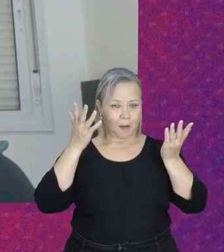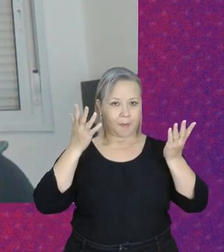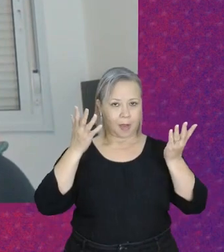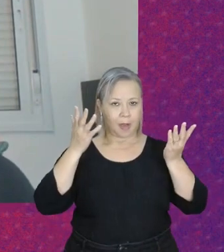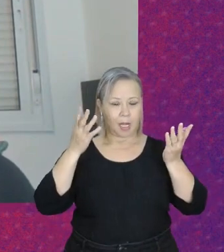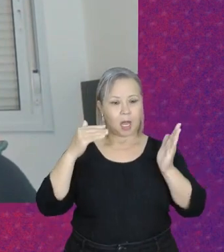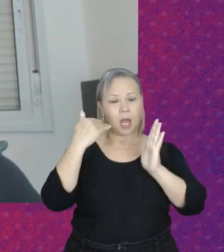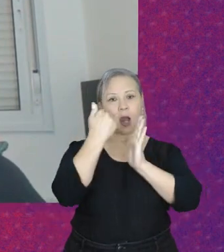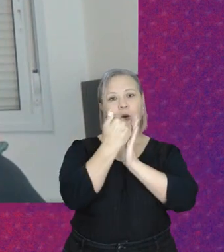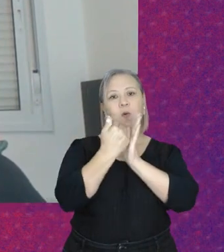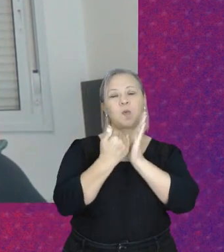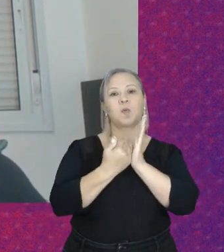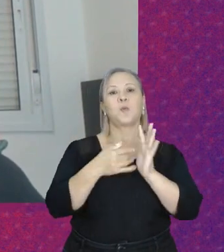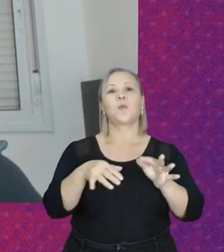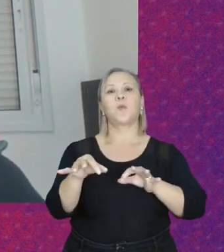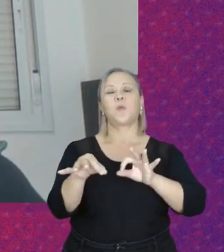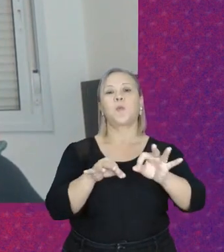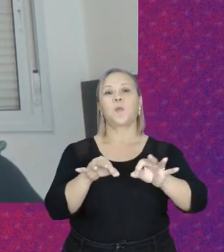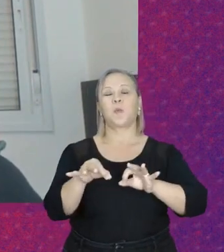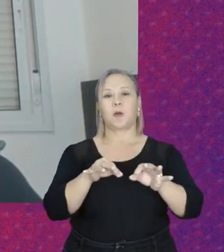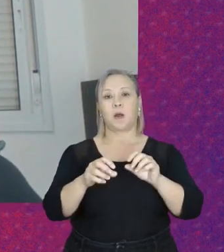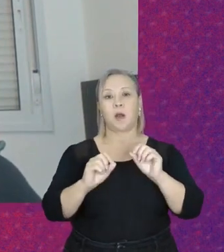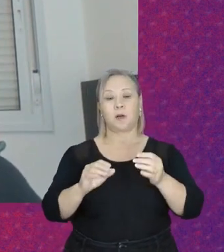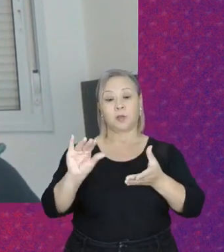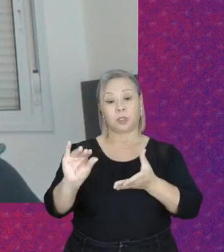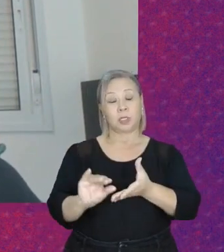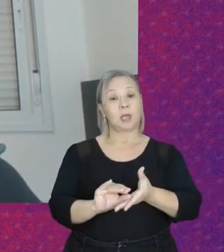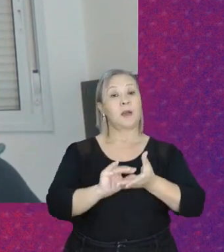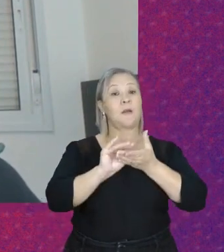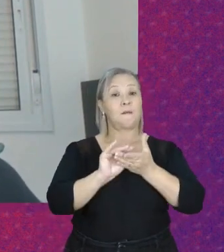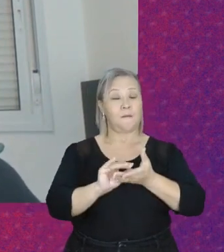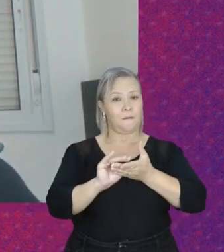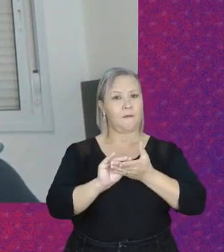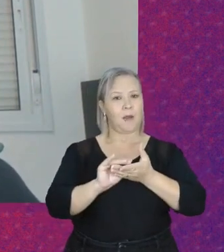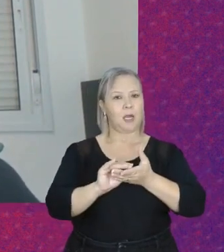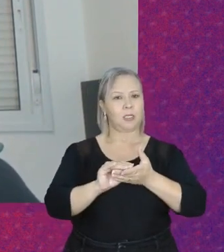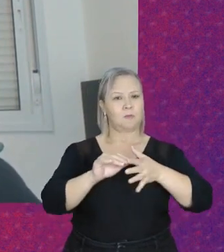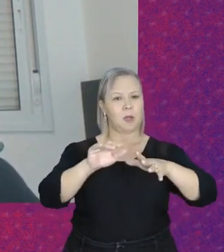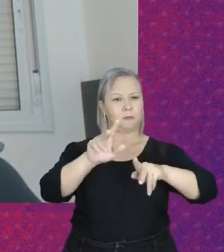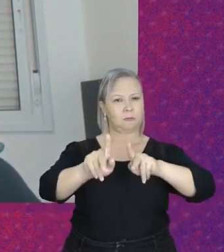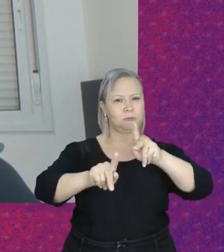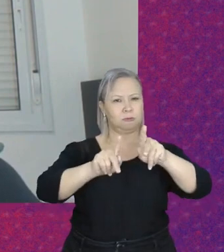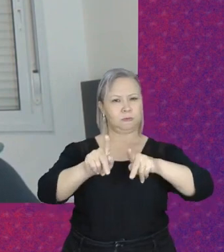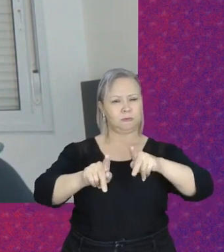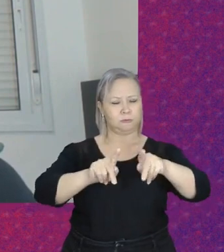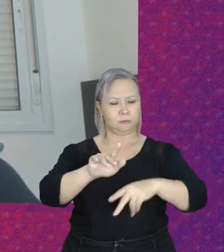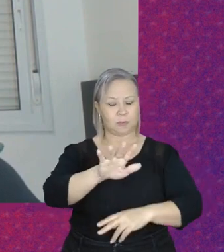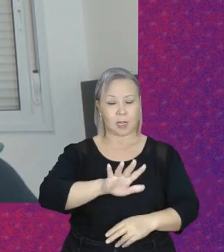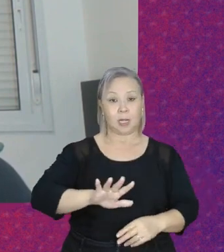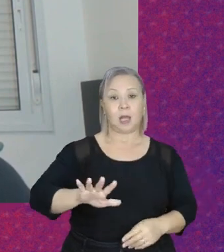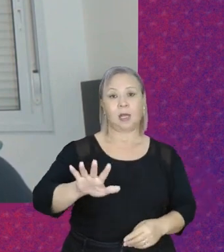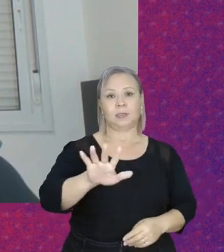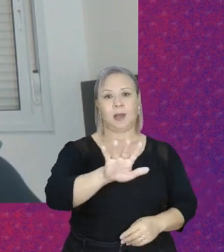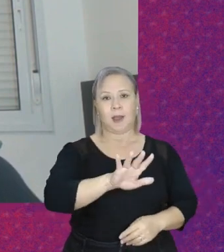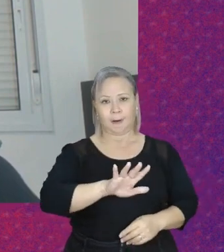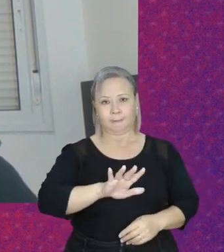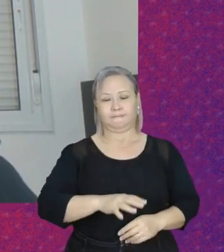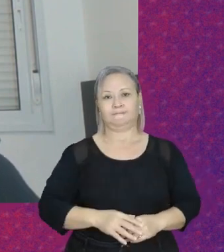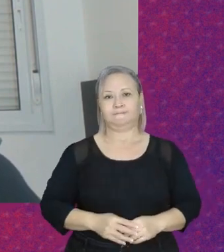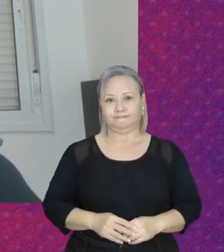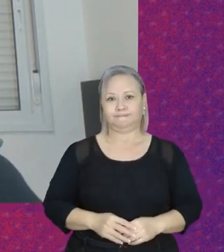um programa de investimentos massivos nas áreas de